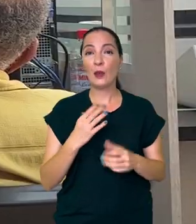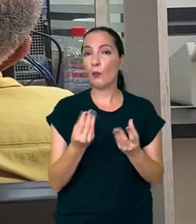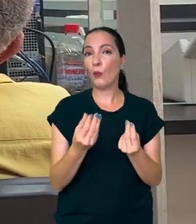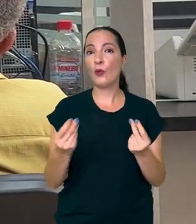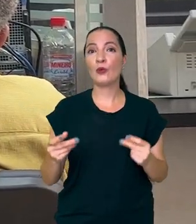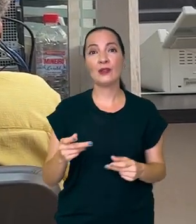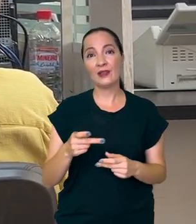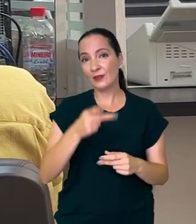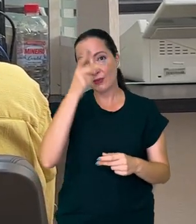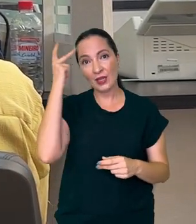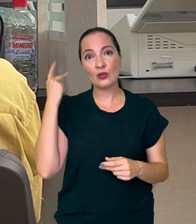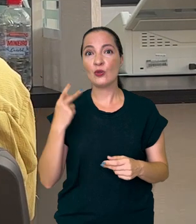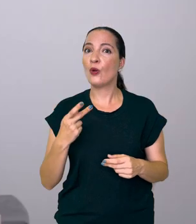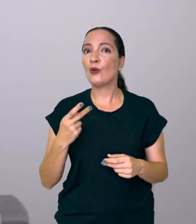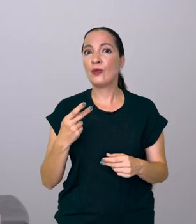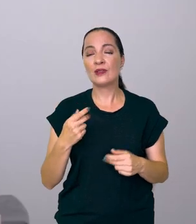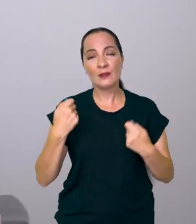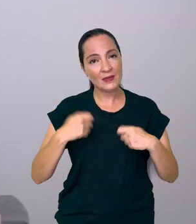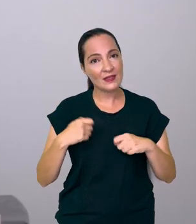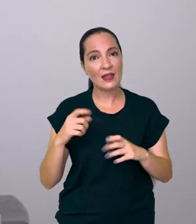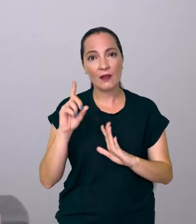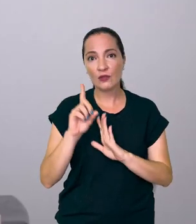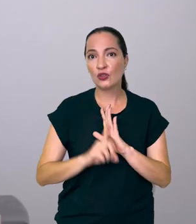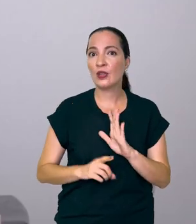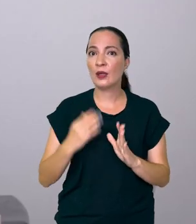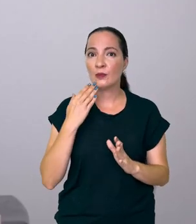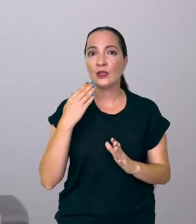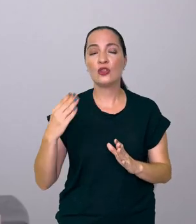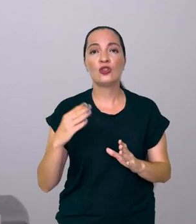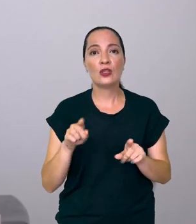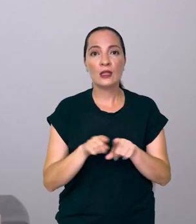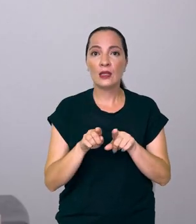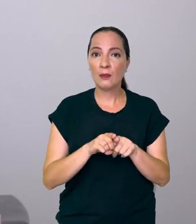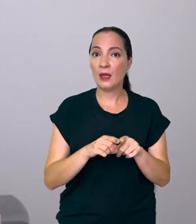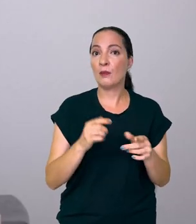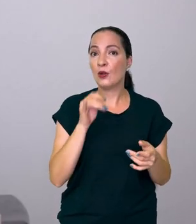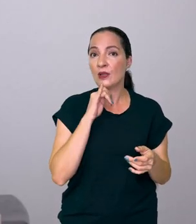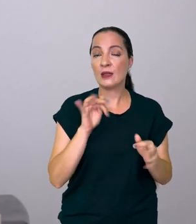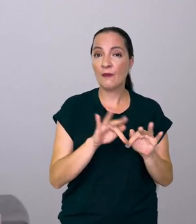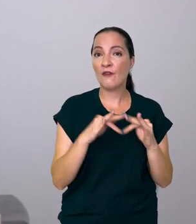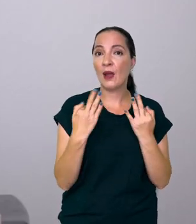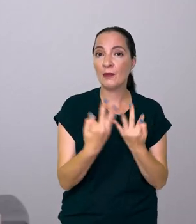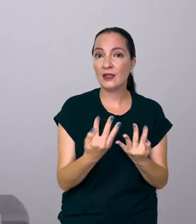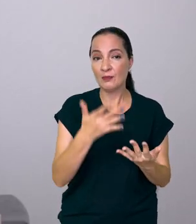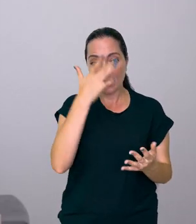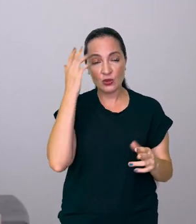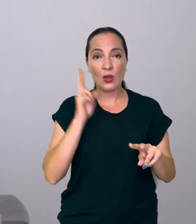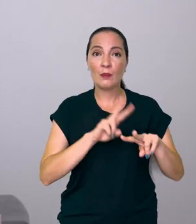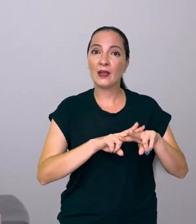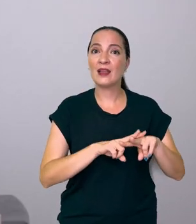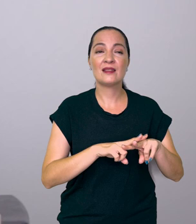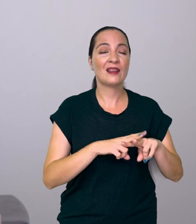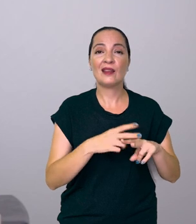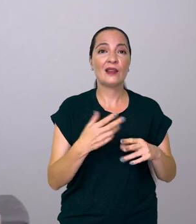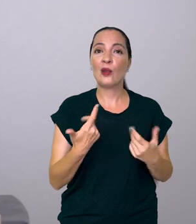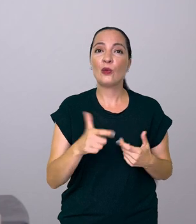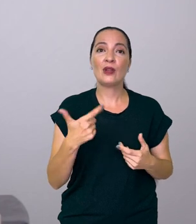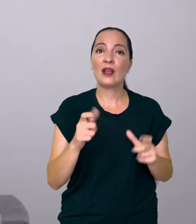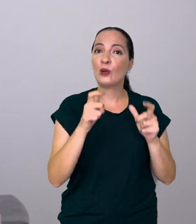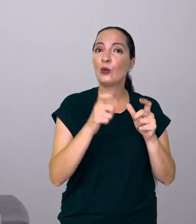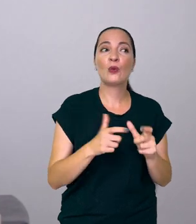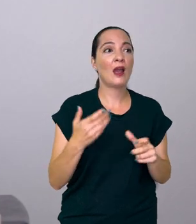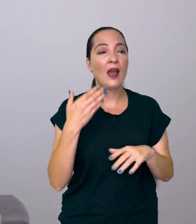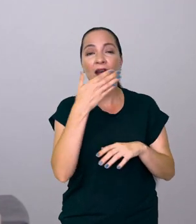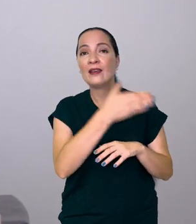pessoas com direitos a reivindicar, familiares de pessoas privadas de liberdade, que simplesmente não tinham para onde ir,